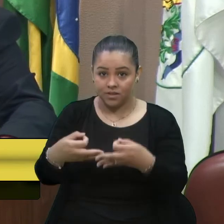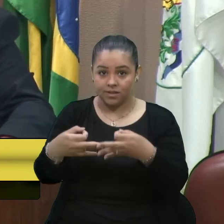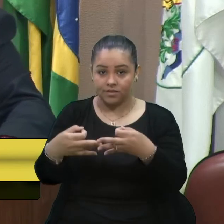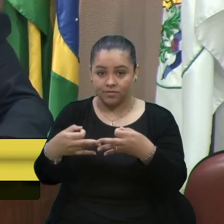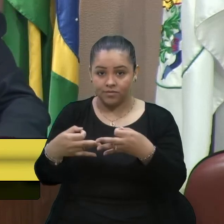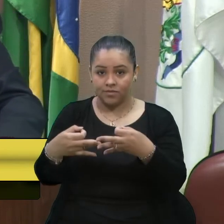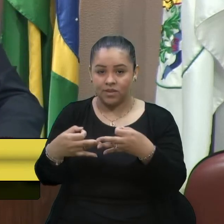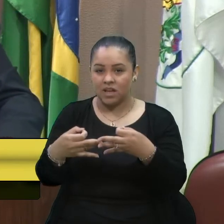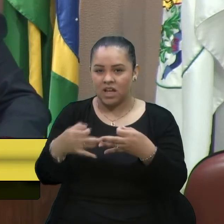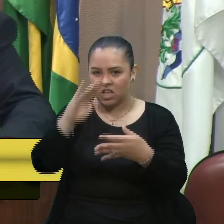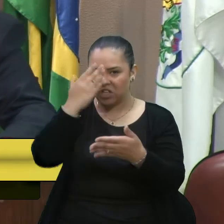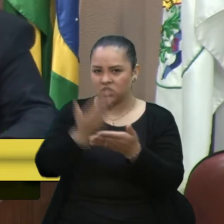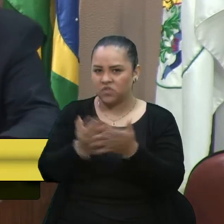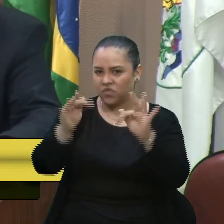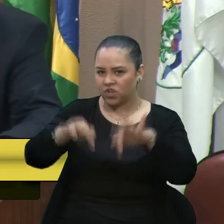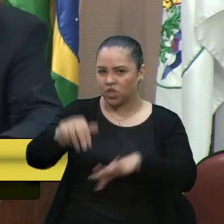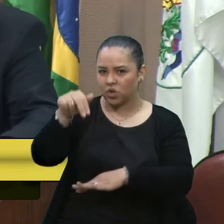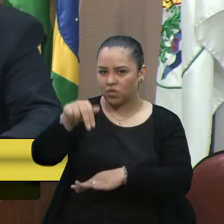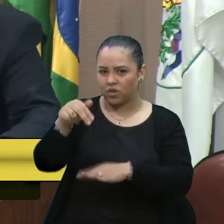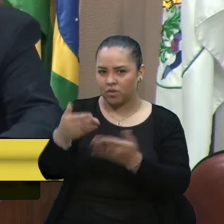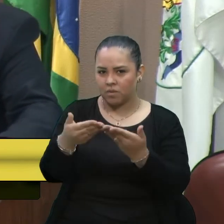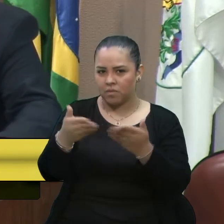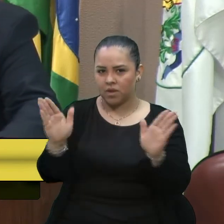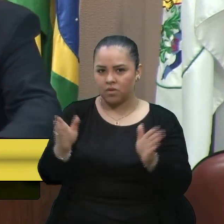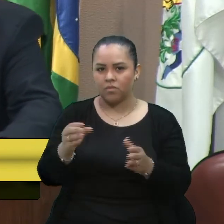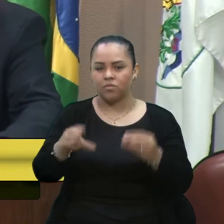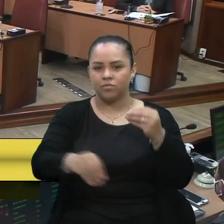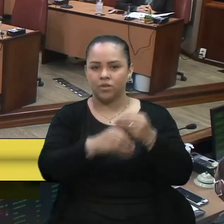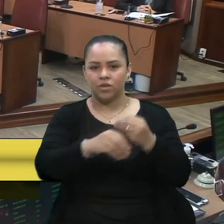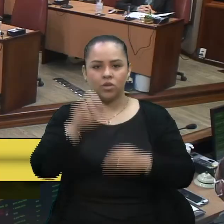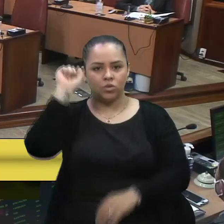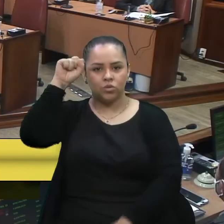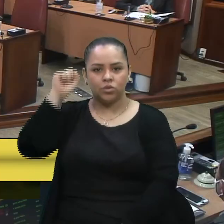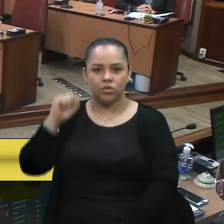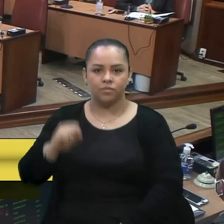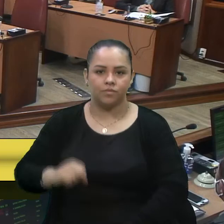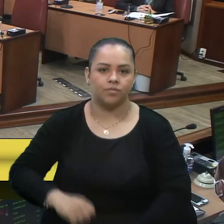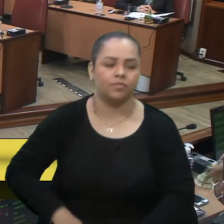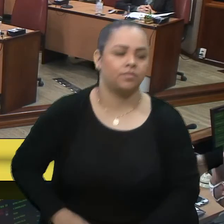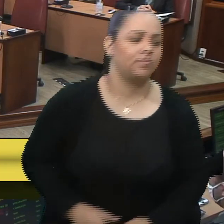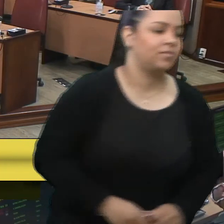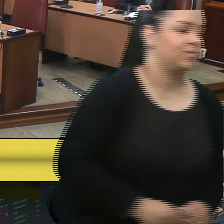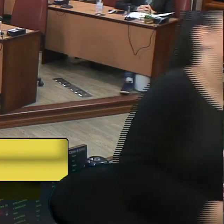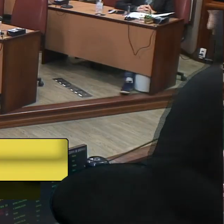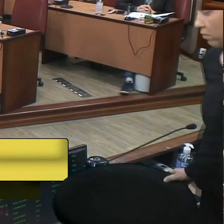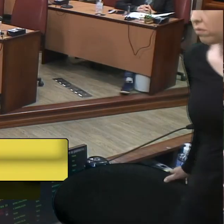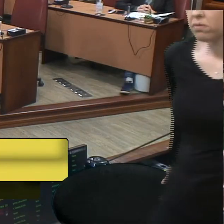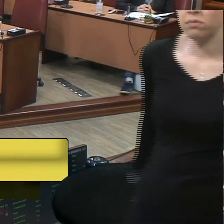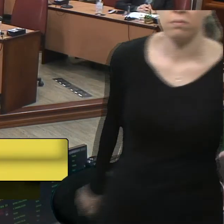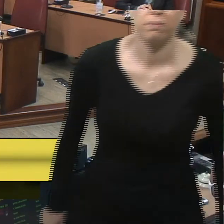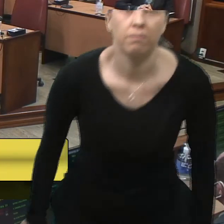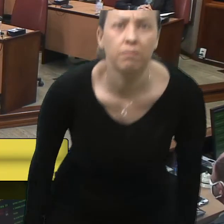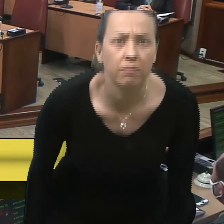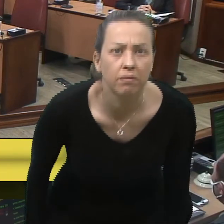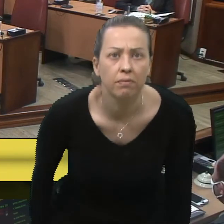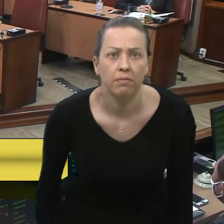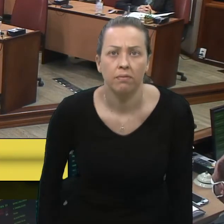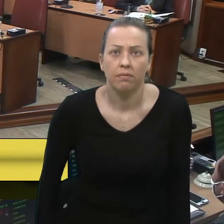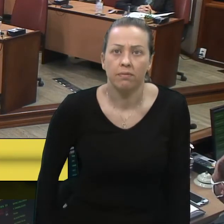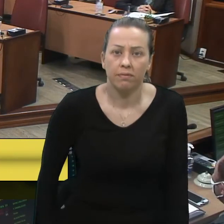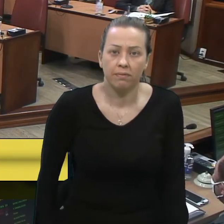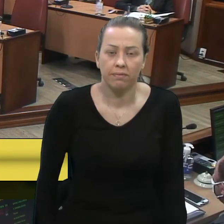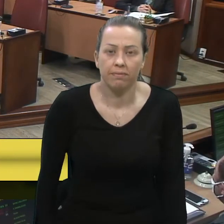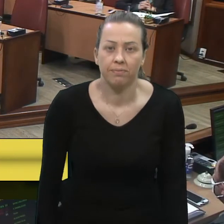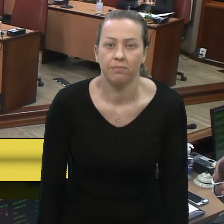final de novembro será aberto. Seu aparte, vereador Fuxo. Obrigado, vereador Renato, quero lhe cumprimentar. E